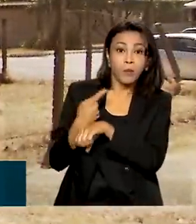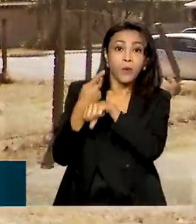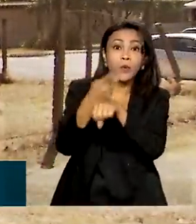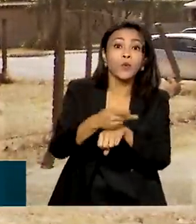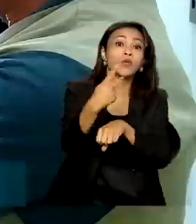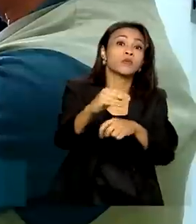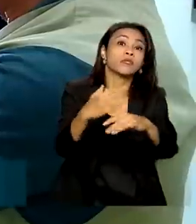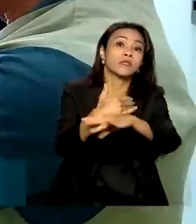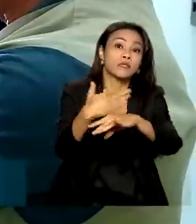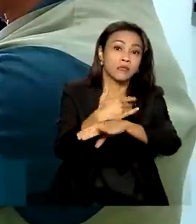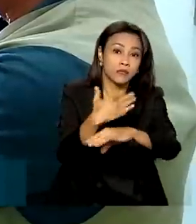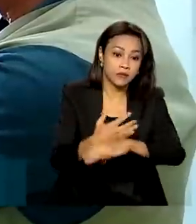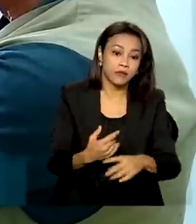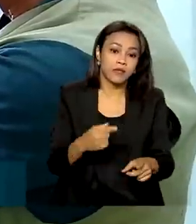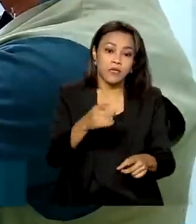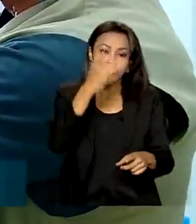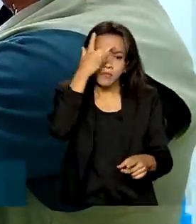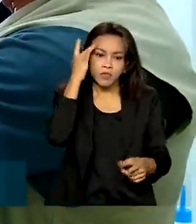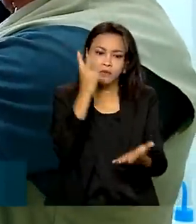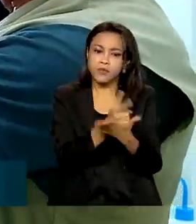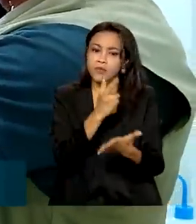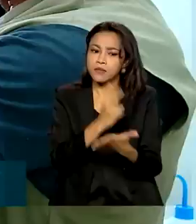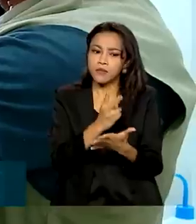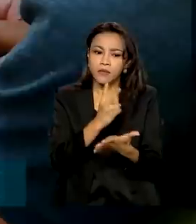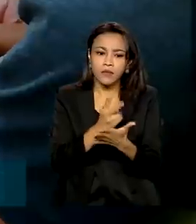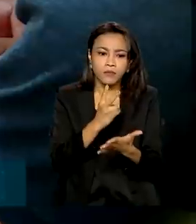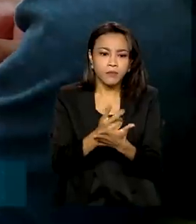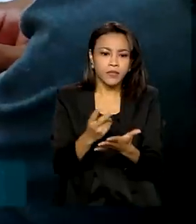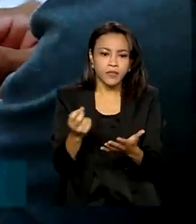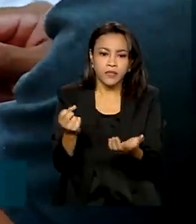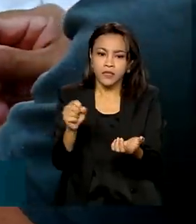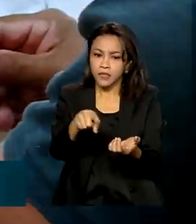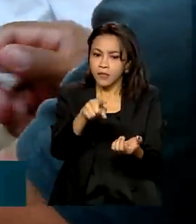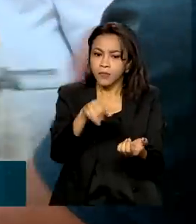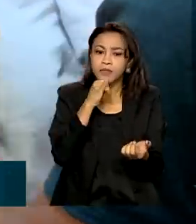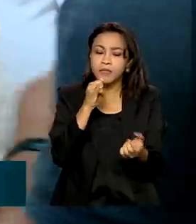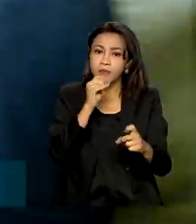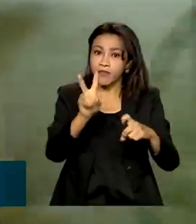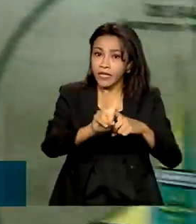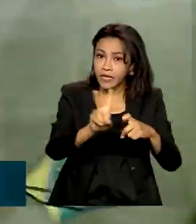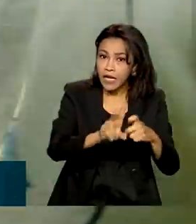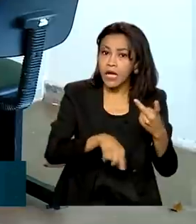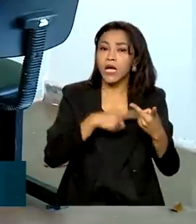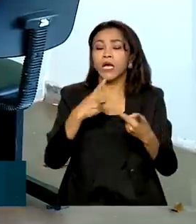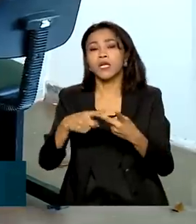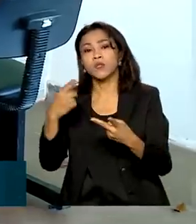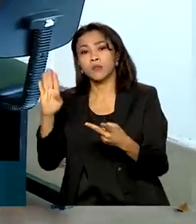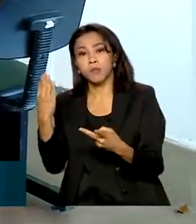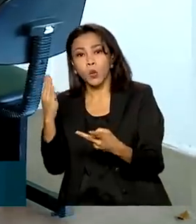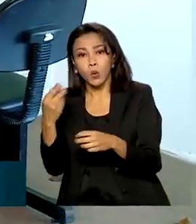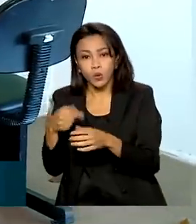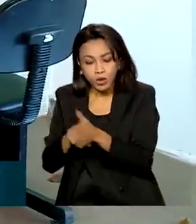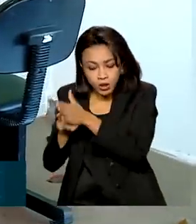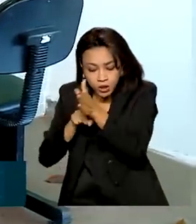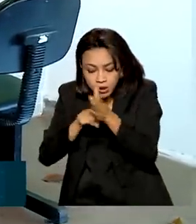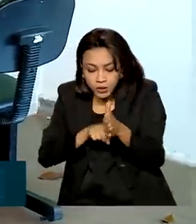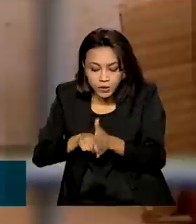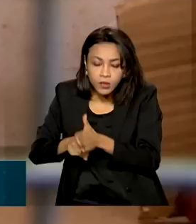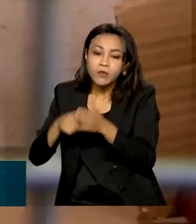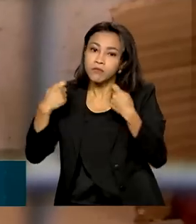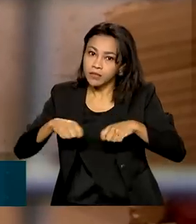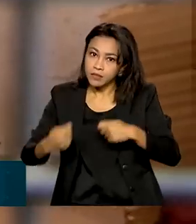Pessoas com risco de exposição permanente ao vírus da raiva, como veterinários e biólogos, também devem se imunizar.